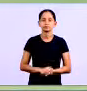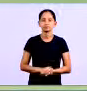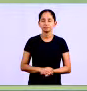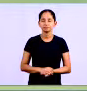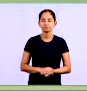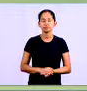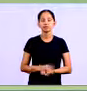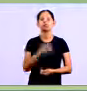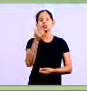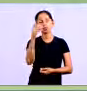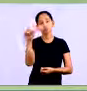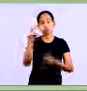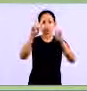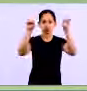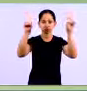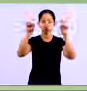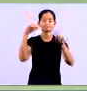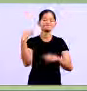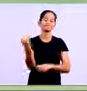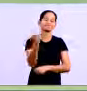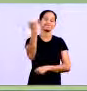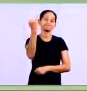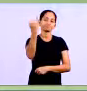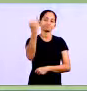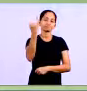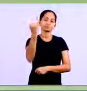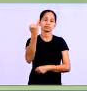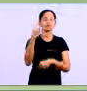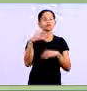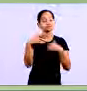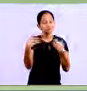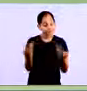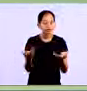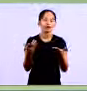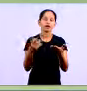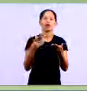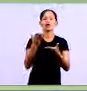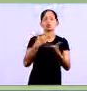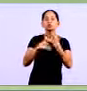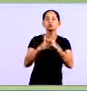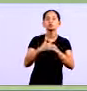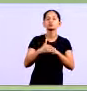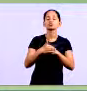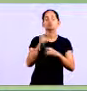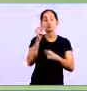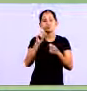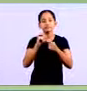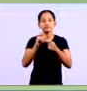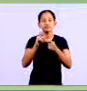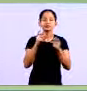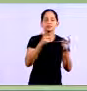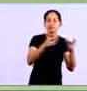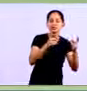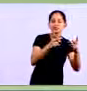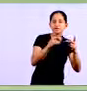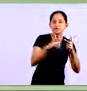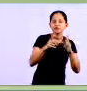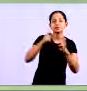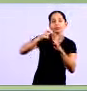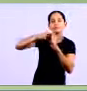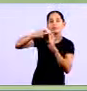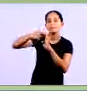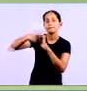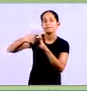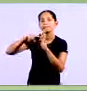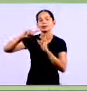Outro ponto também muito importante são as contas a receber. Por que as contas a receber é importante? Porque o dinheiro que vem do